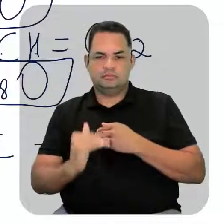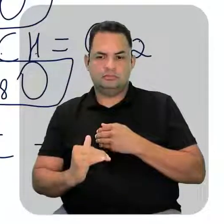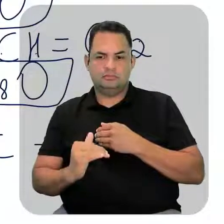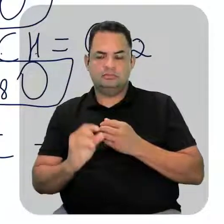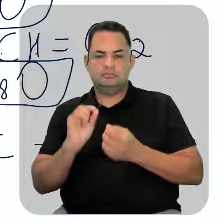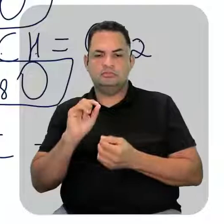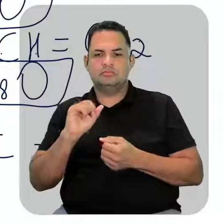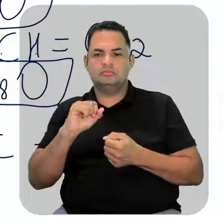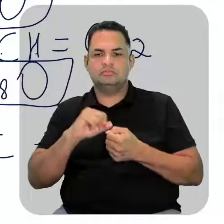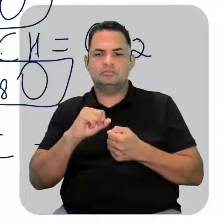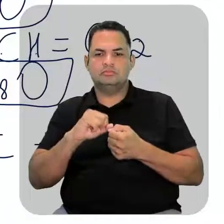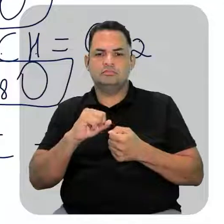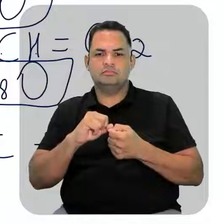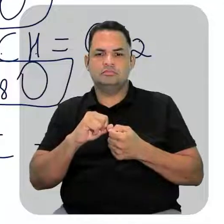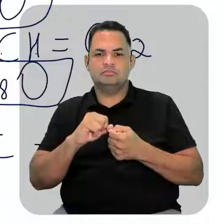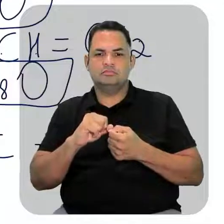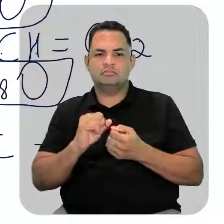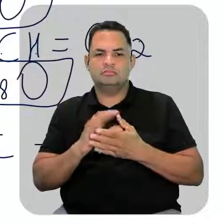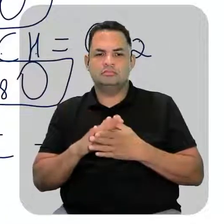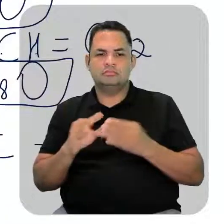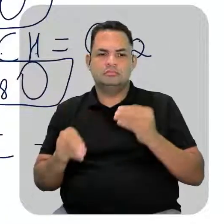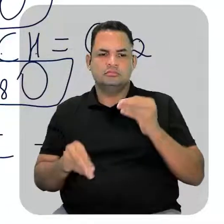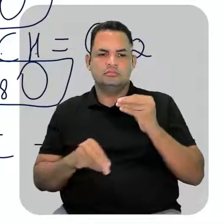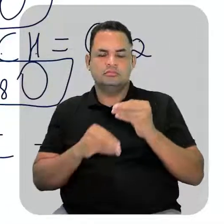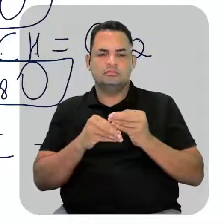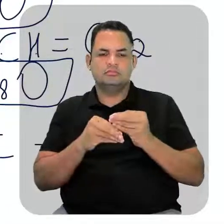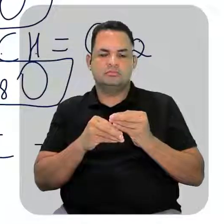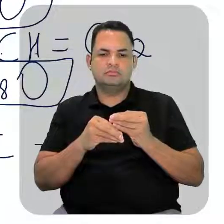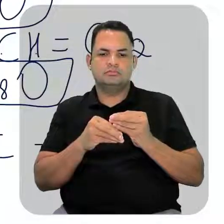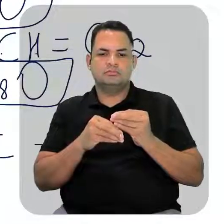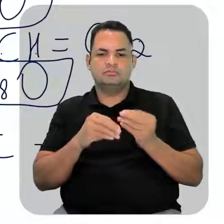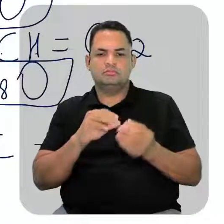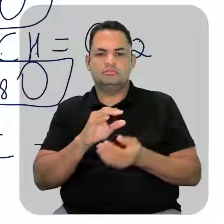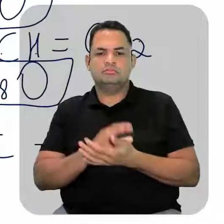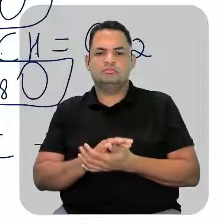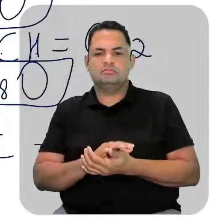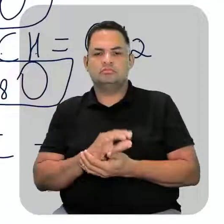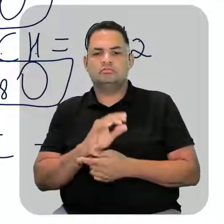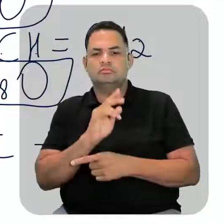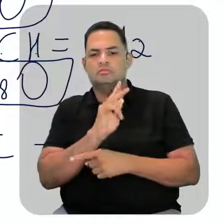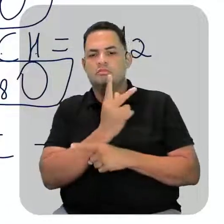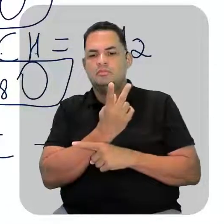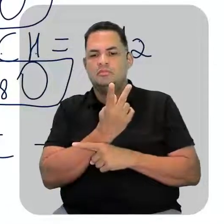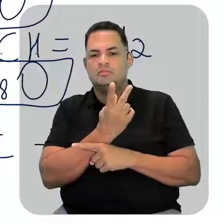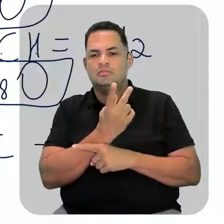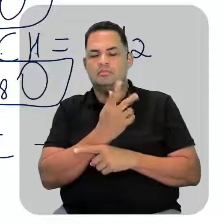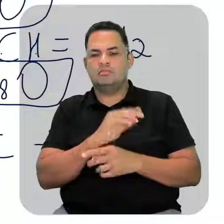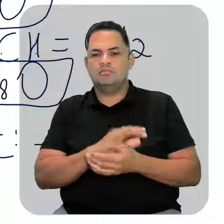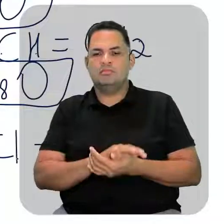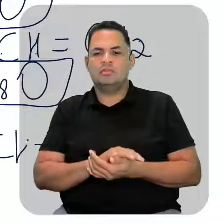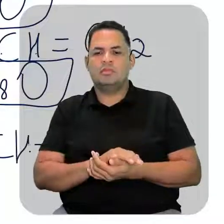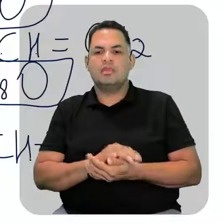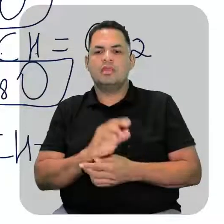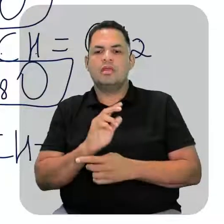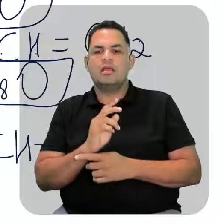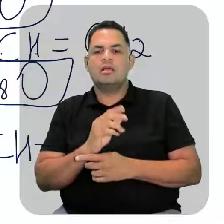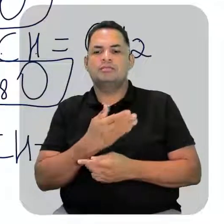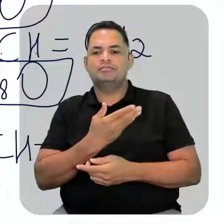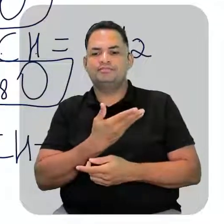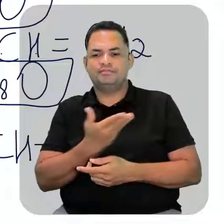O que a gente faz? Completa com os hidrogênios. H3, H2,